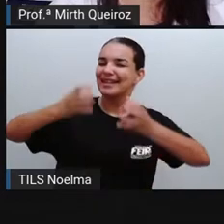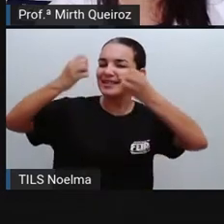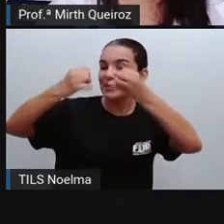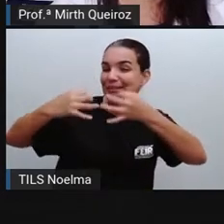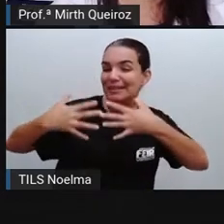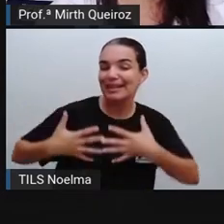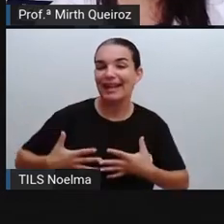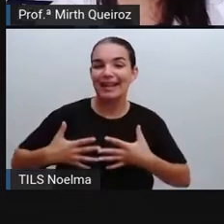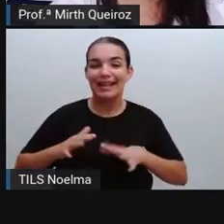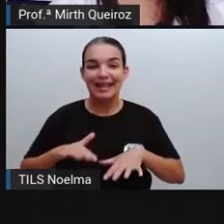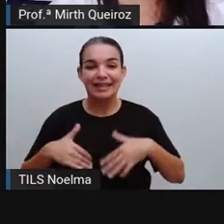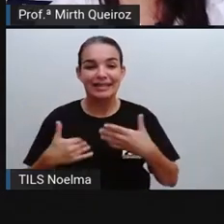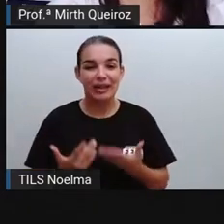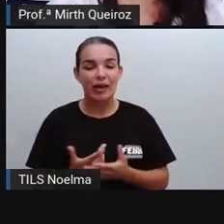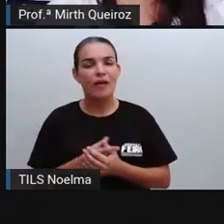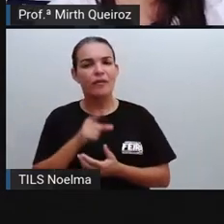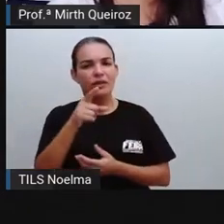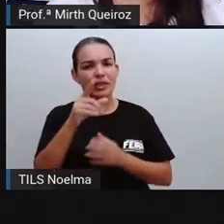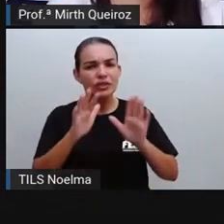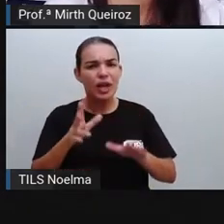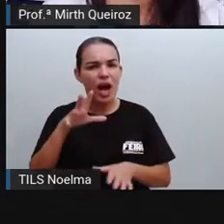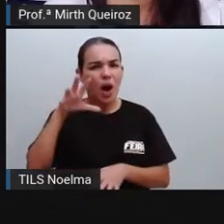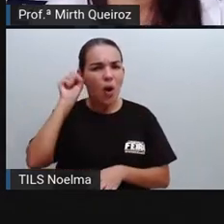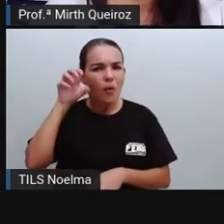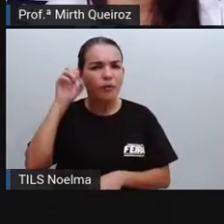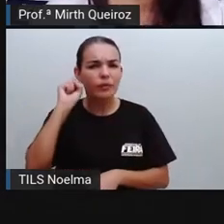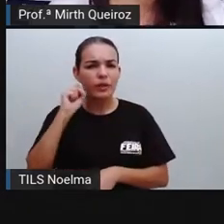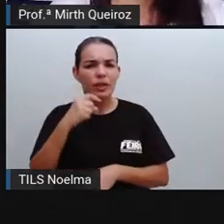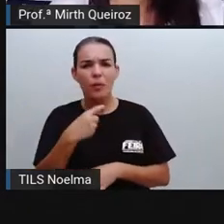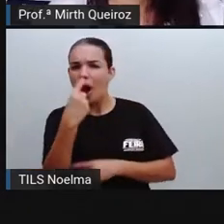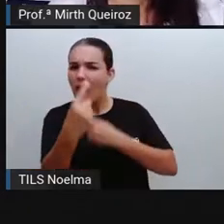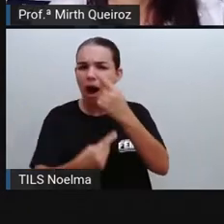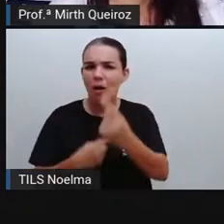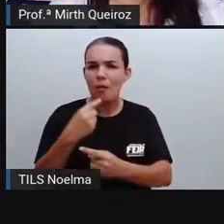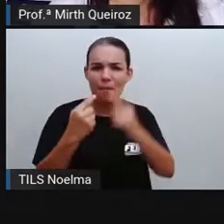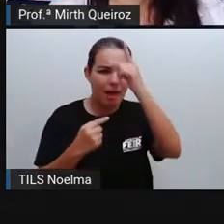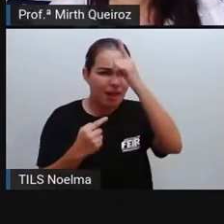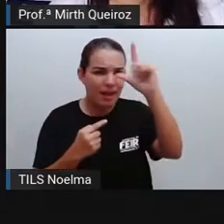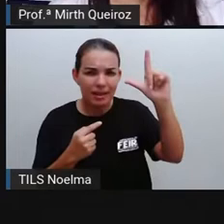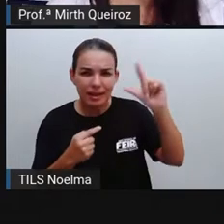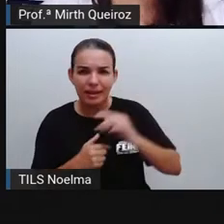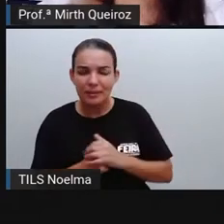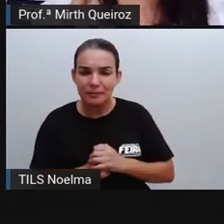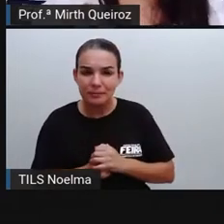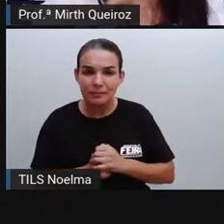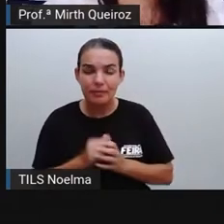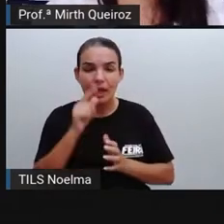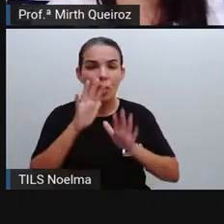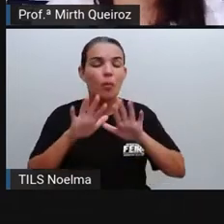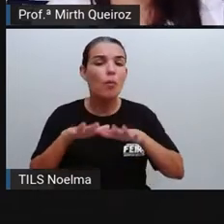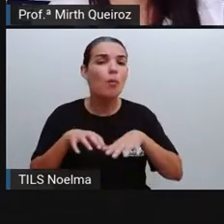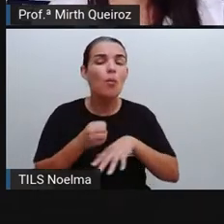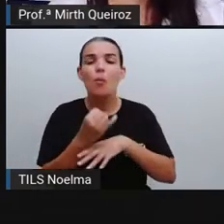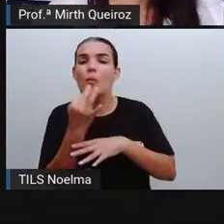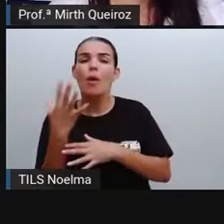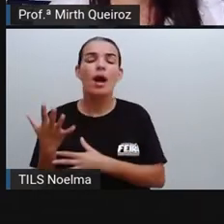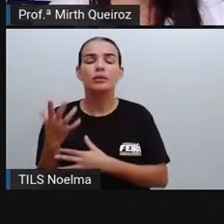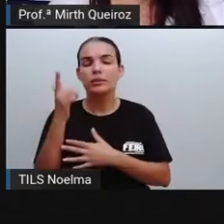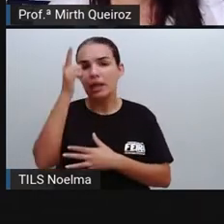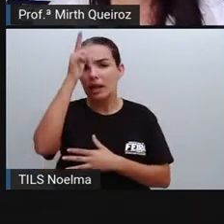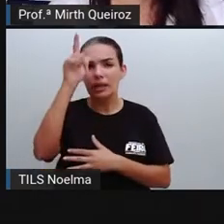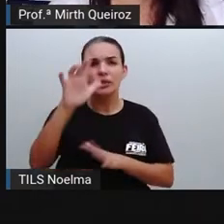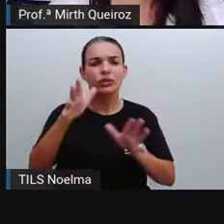sabem, né? E vocês já ouviram alguma lenda? Que lindas vocês já ouviram?